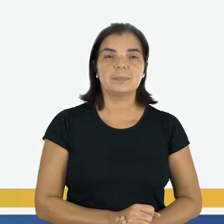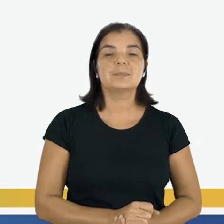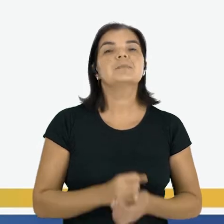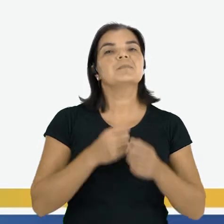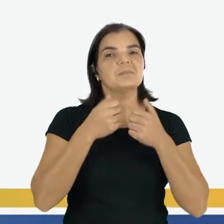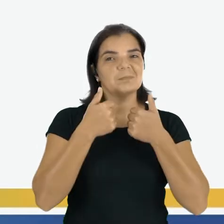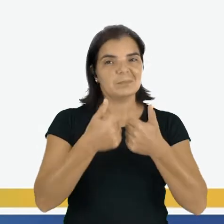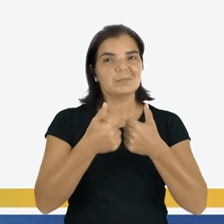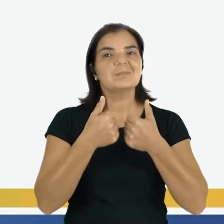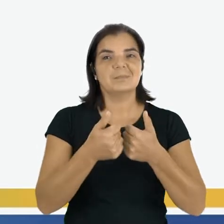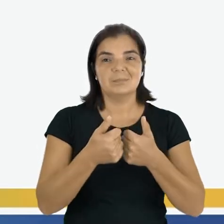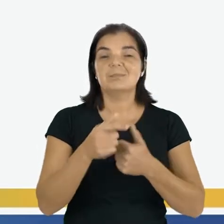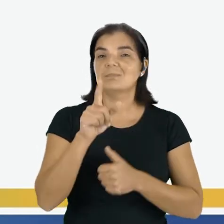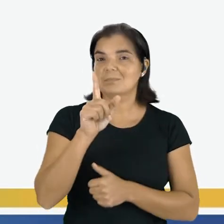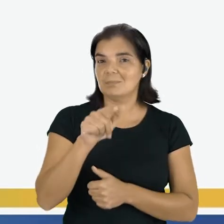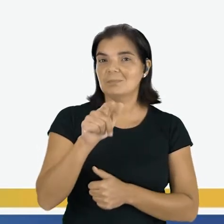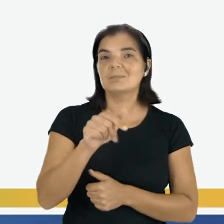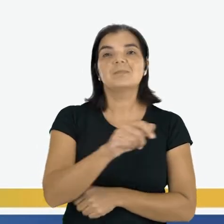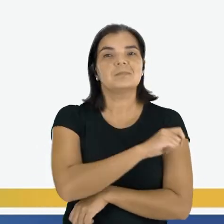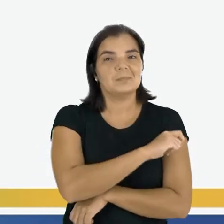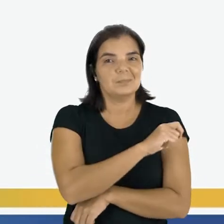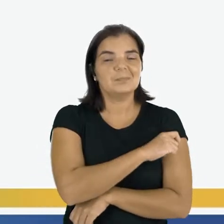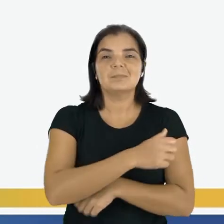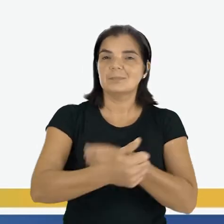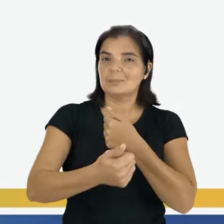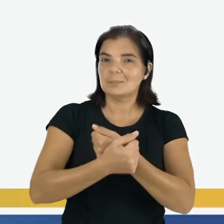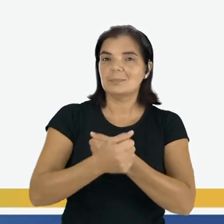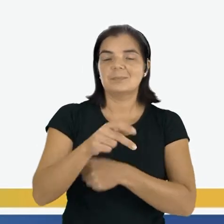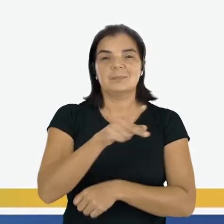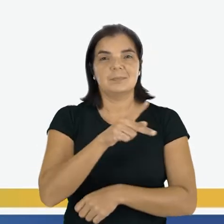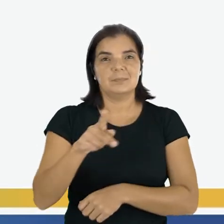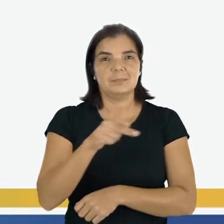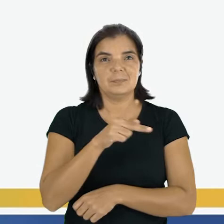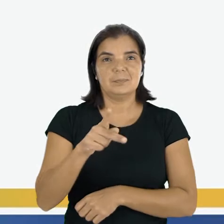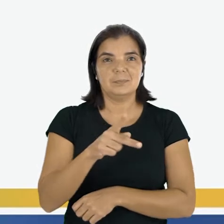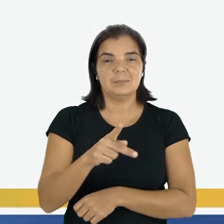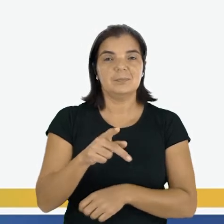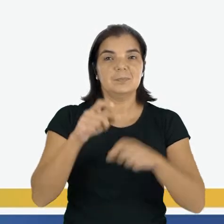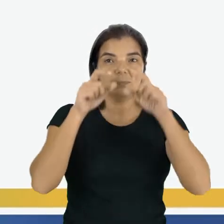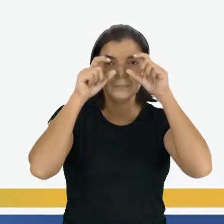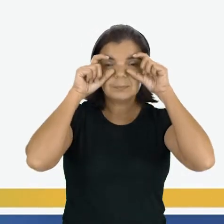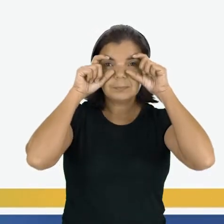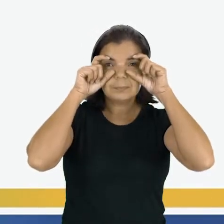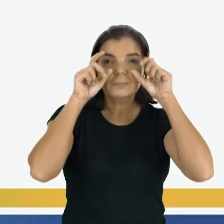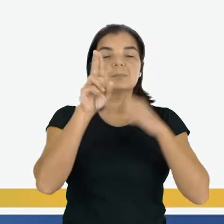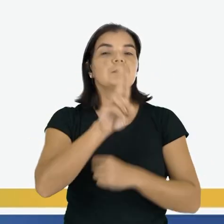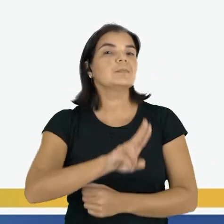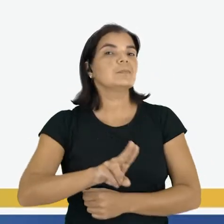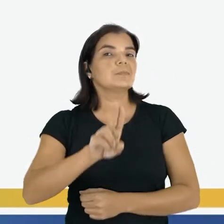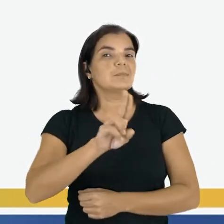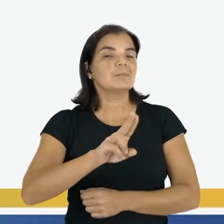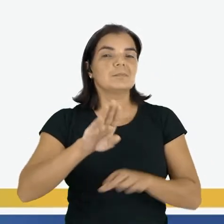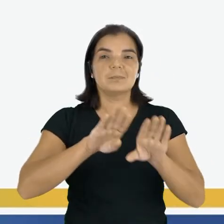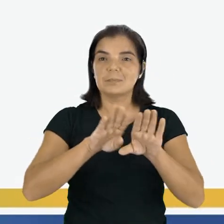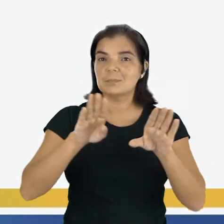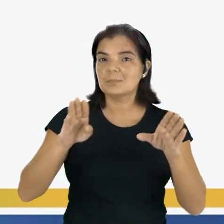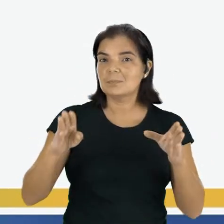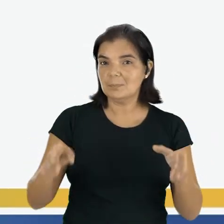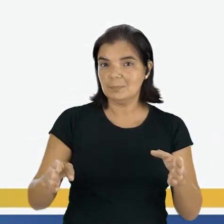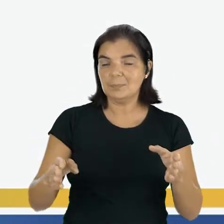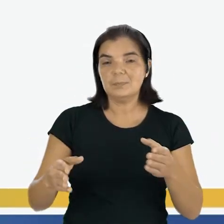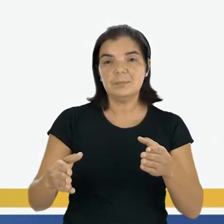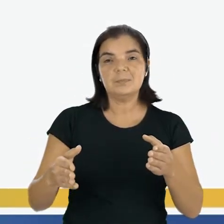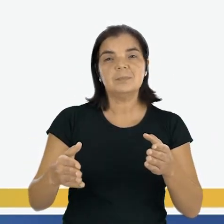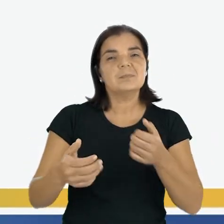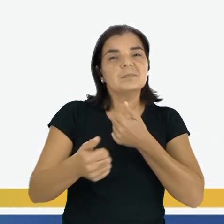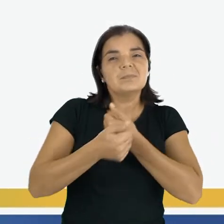Muito bem. Este é o aluno que está mais perto da professora. O aluno de óculos. A mesa do aluno